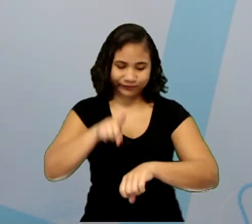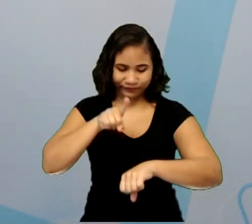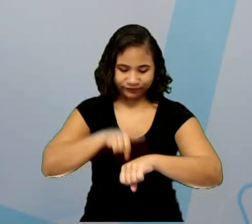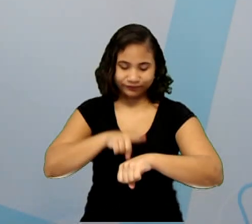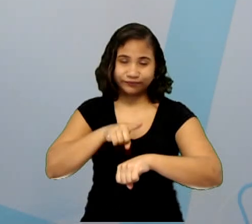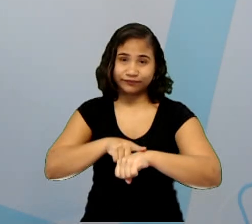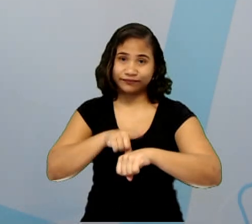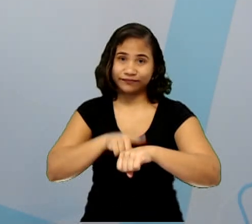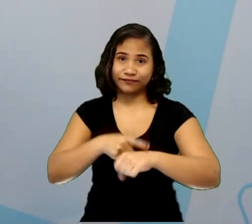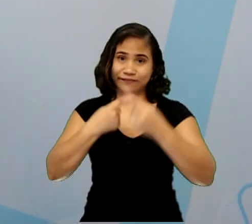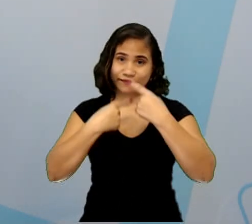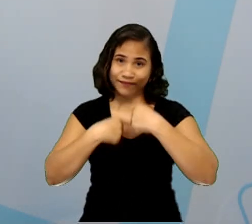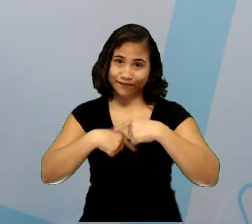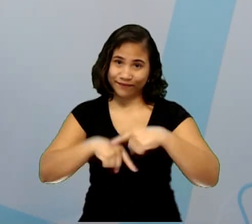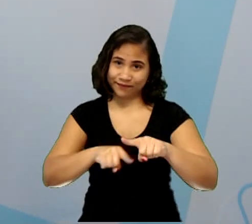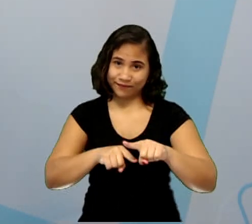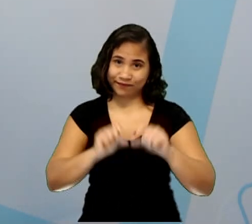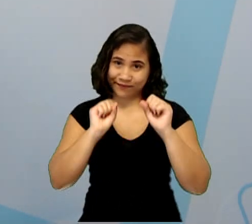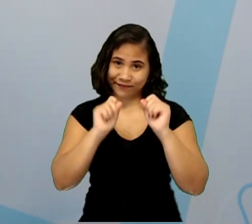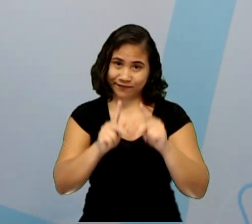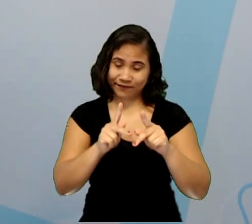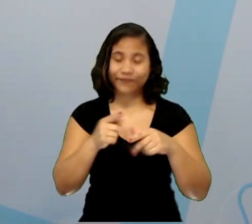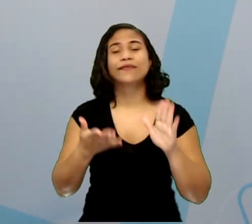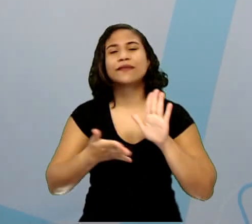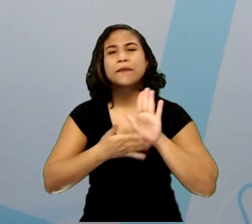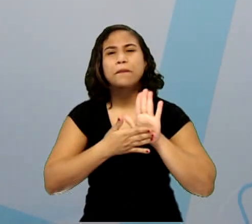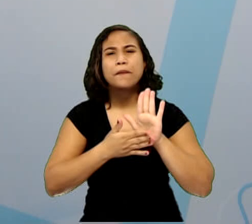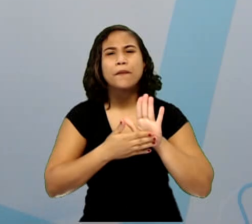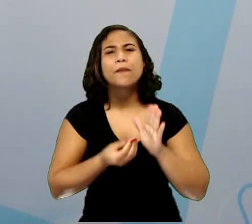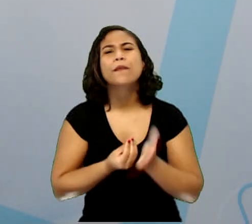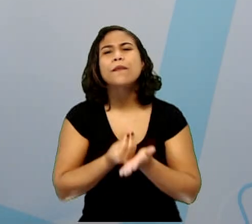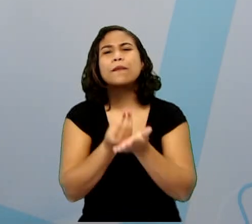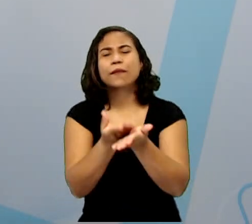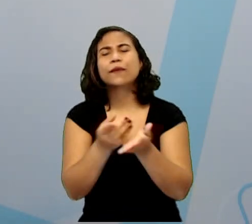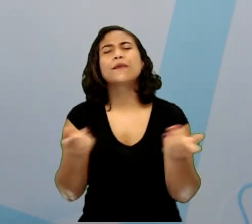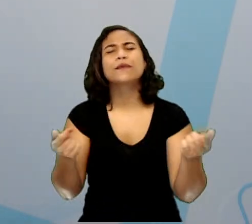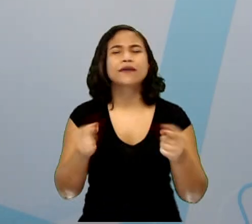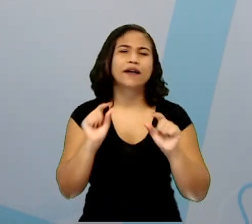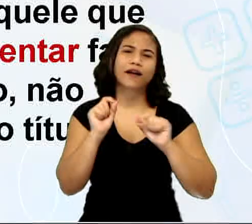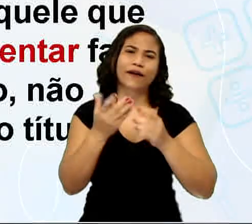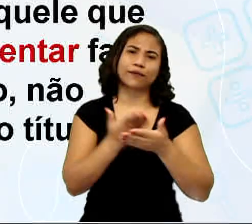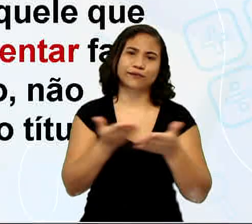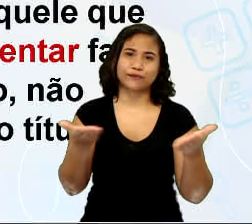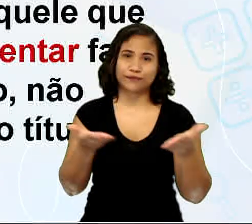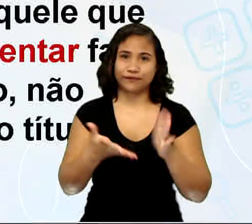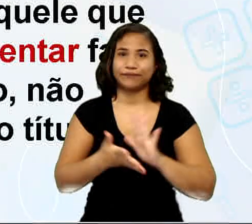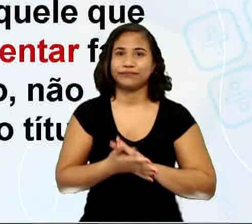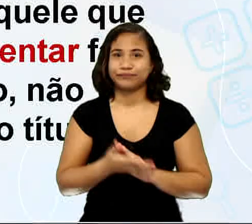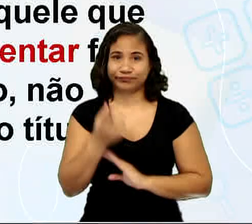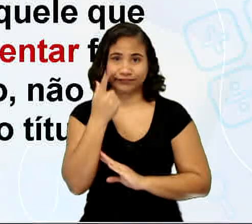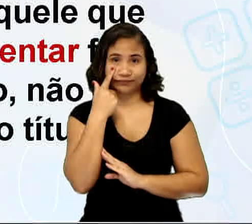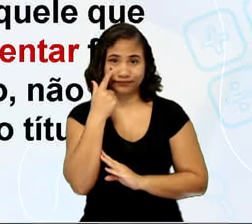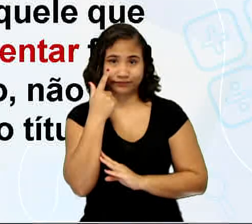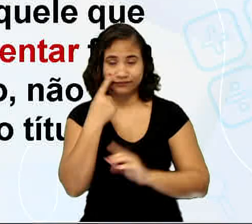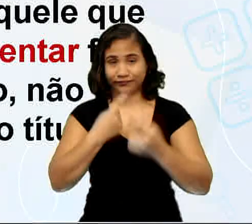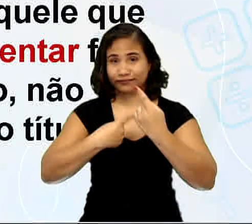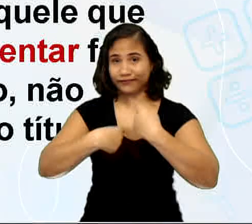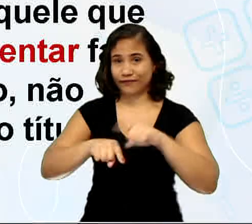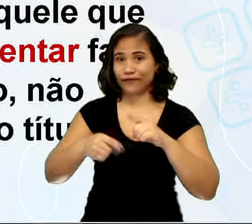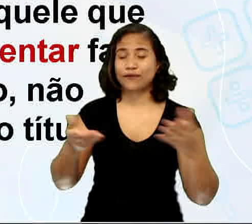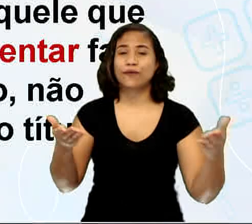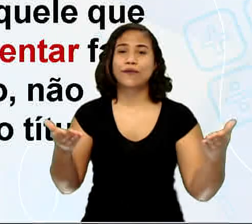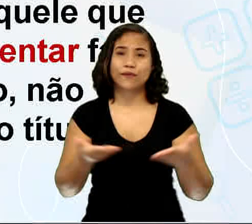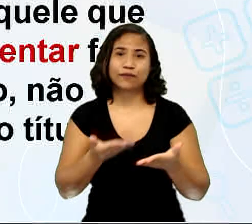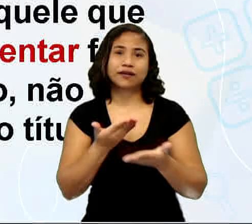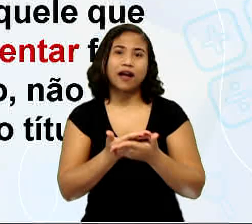desafio, o que eu proponho para vocês na aula de hoje. Olha só. O desafio da aula de